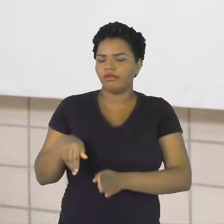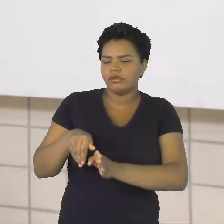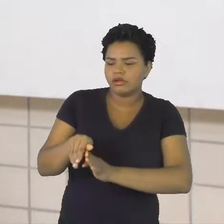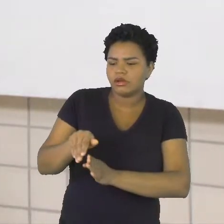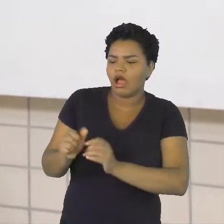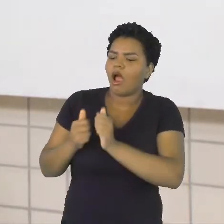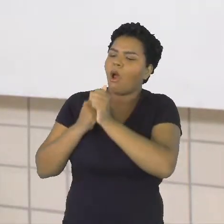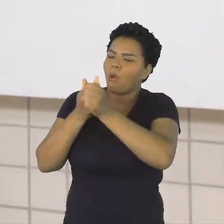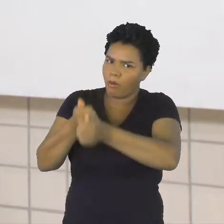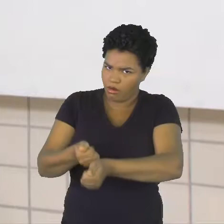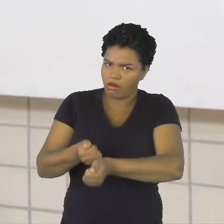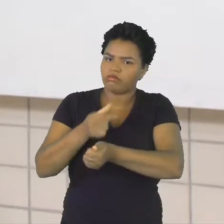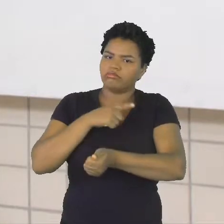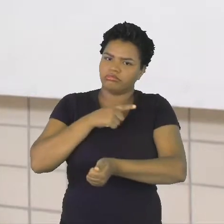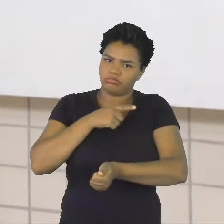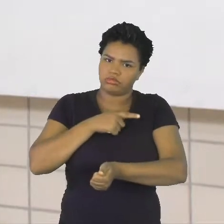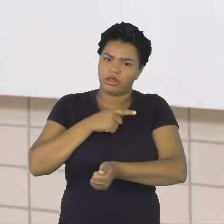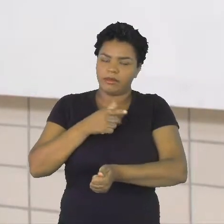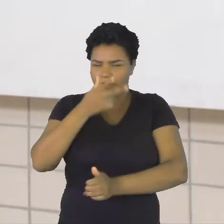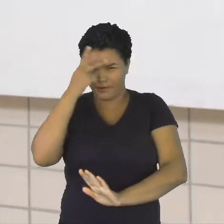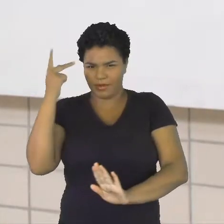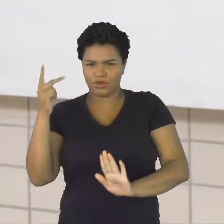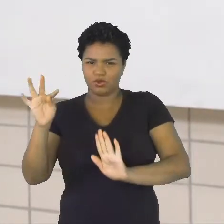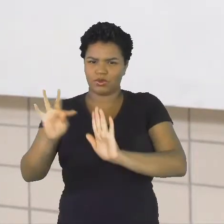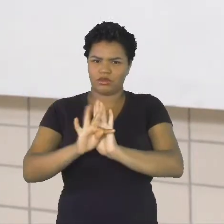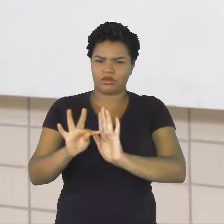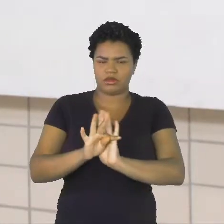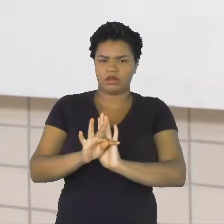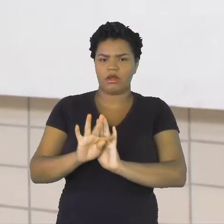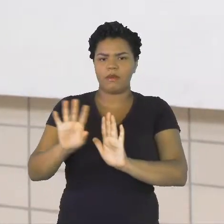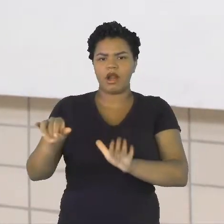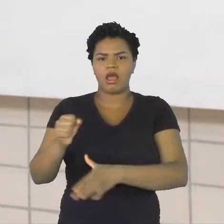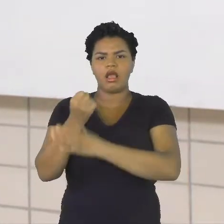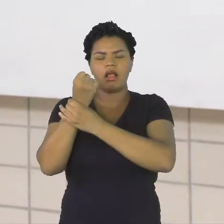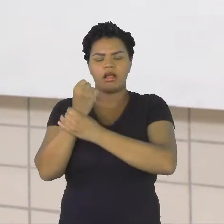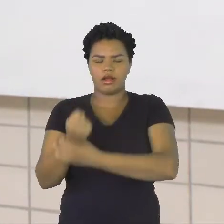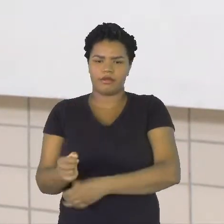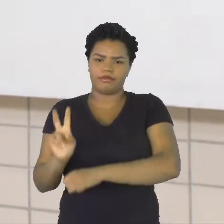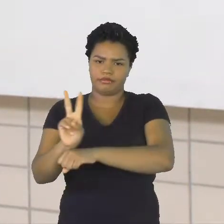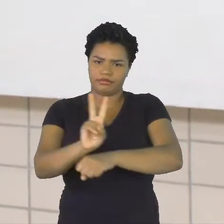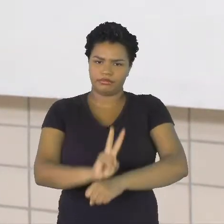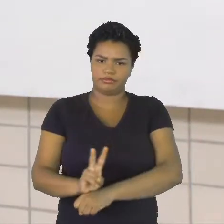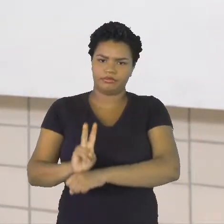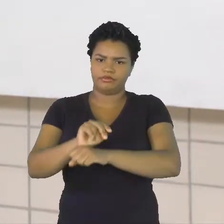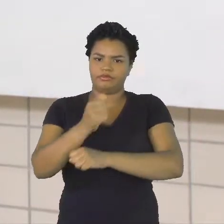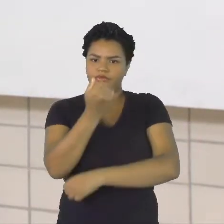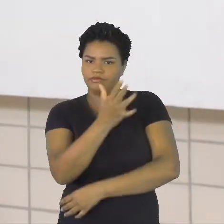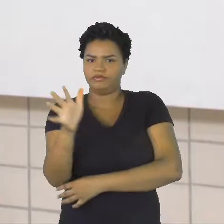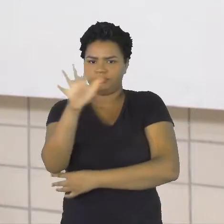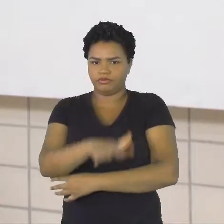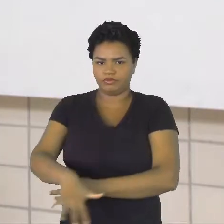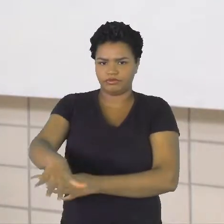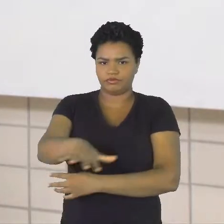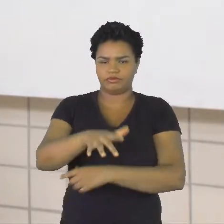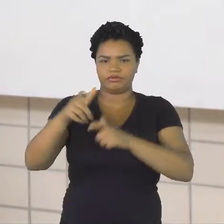acompanhadas por técnicos para garantir a preservação do meio ambiente daquele lugar.